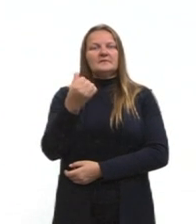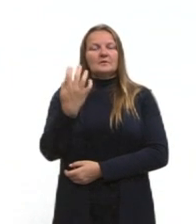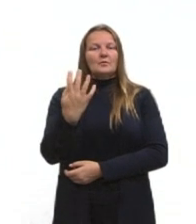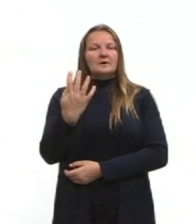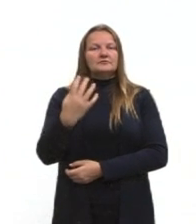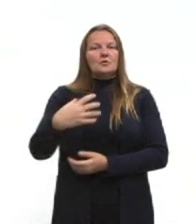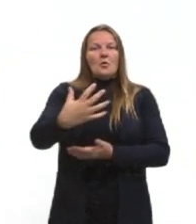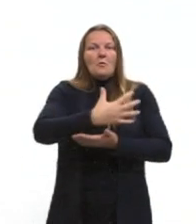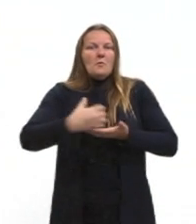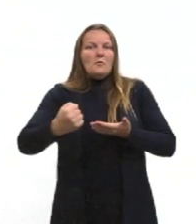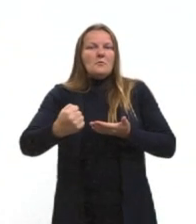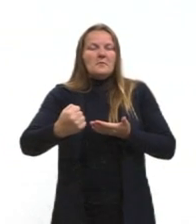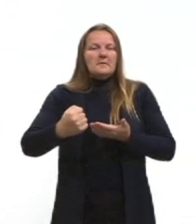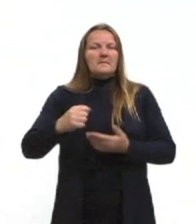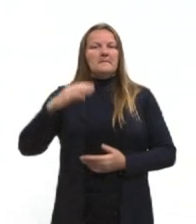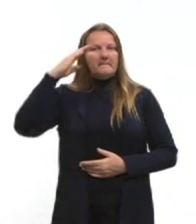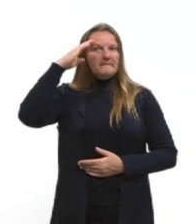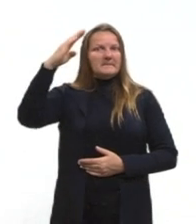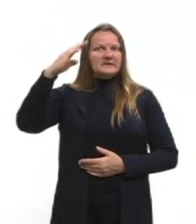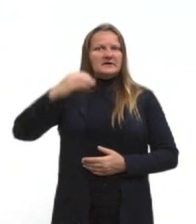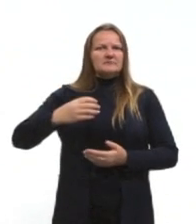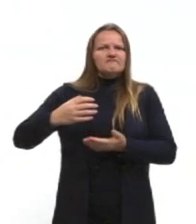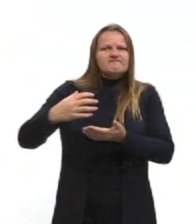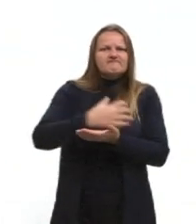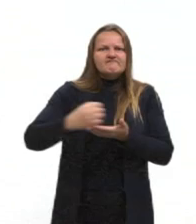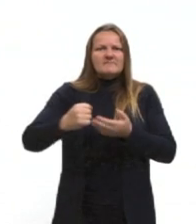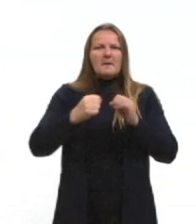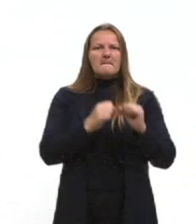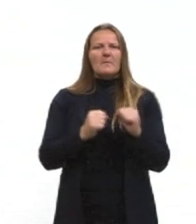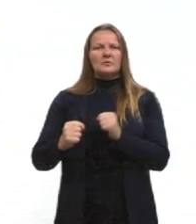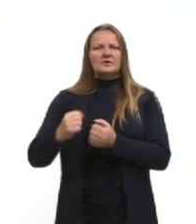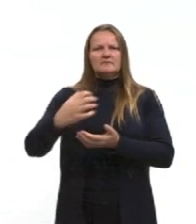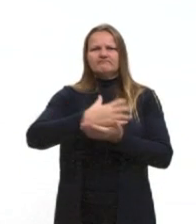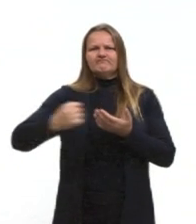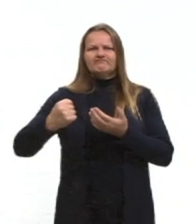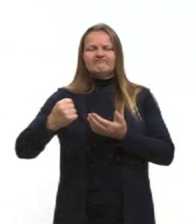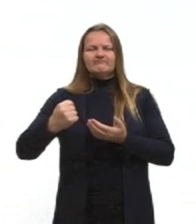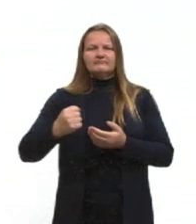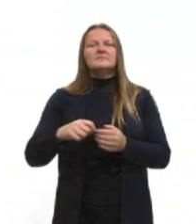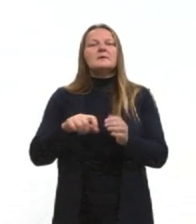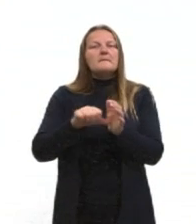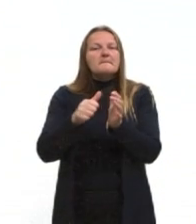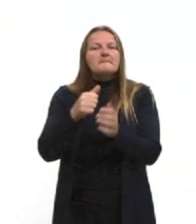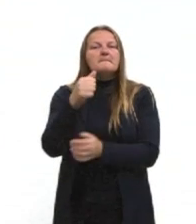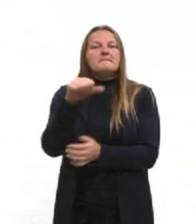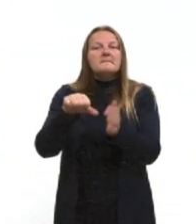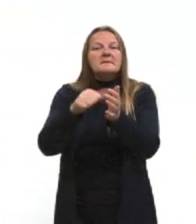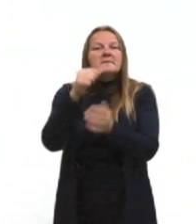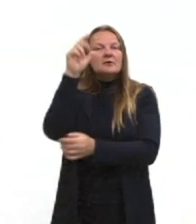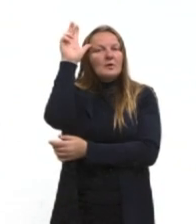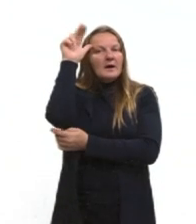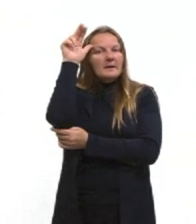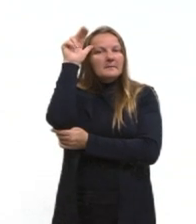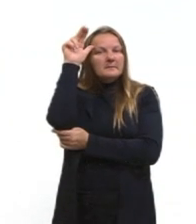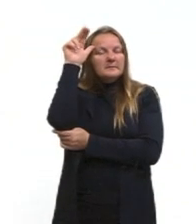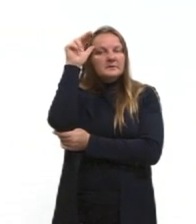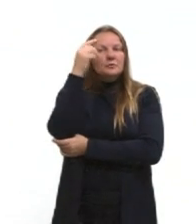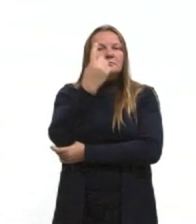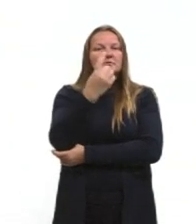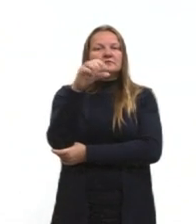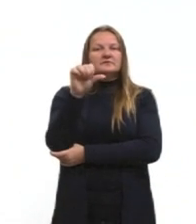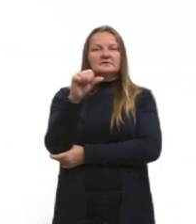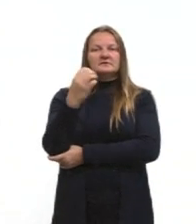Então, militares resolvem tomar o poder, e eles tomam o poder no dia 1º de abril de 1964.